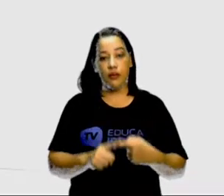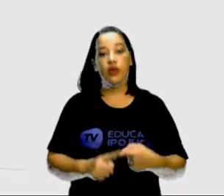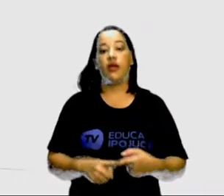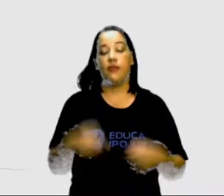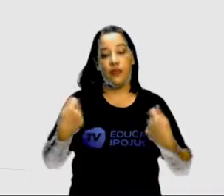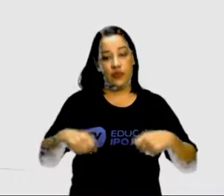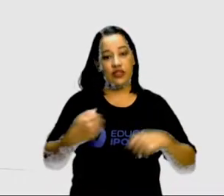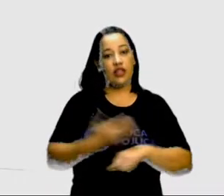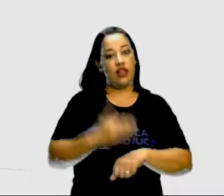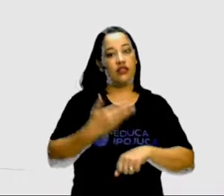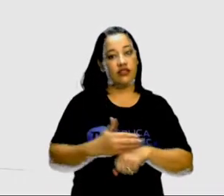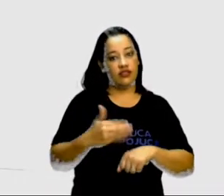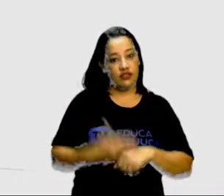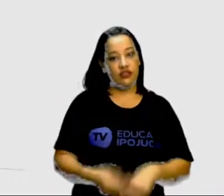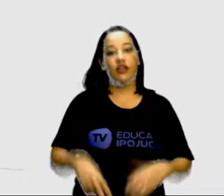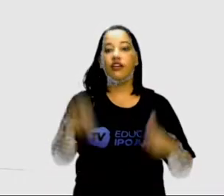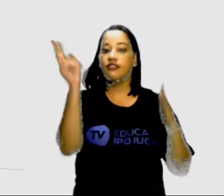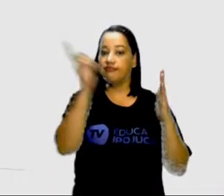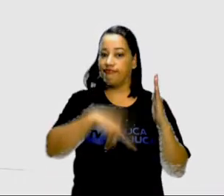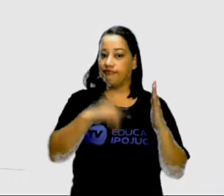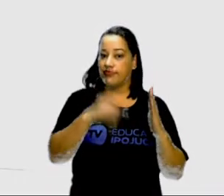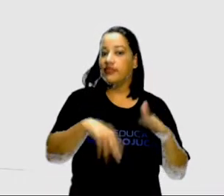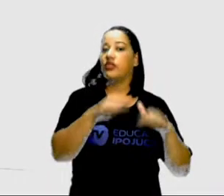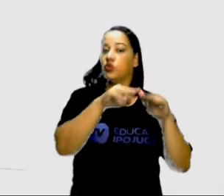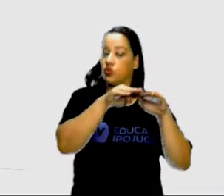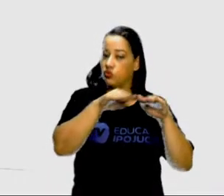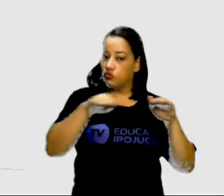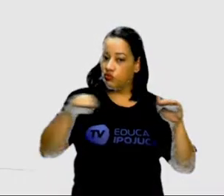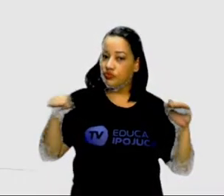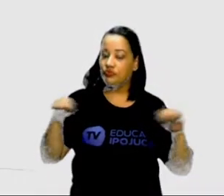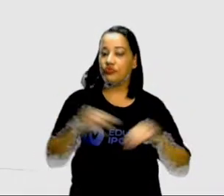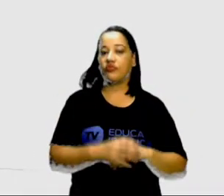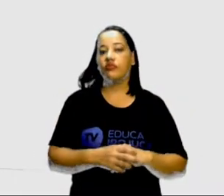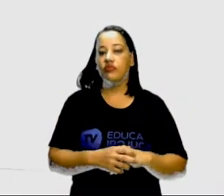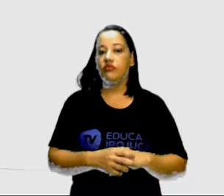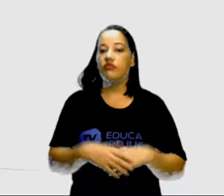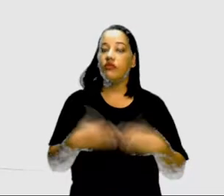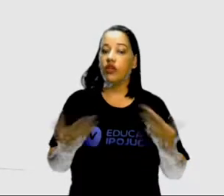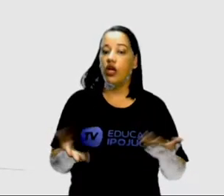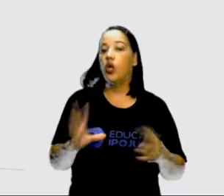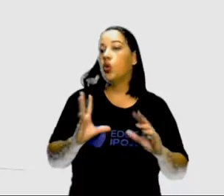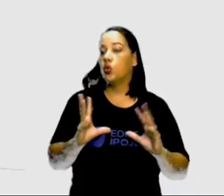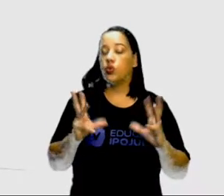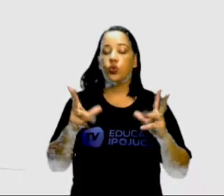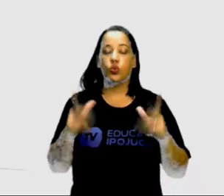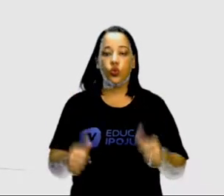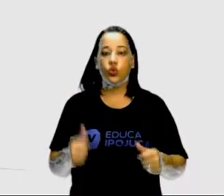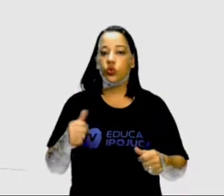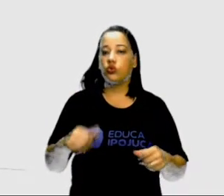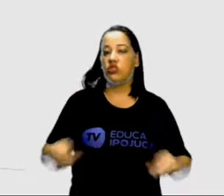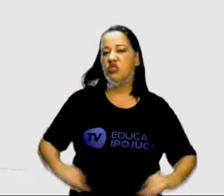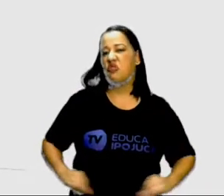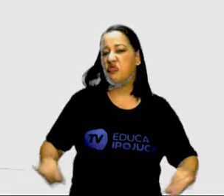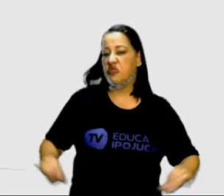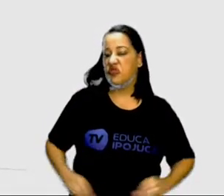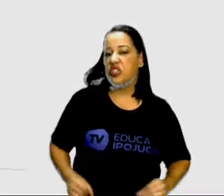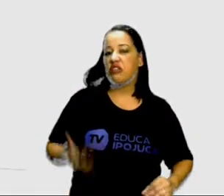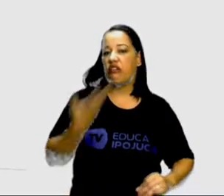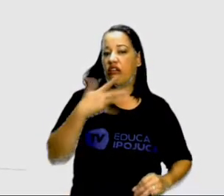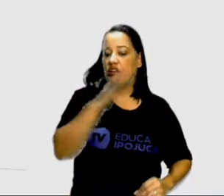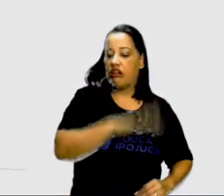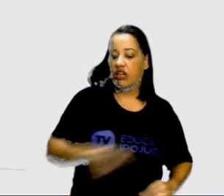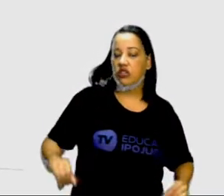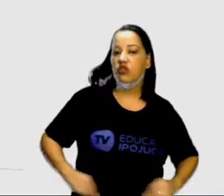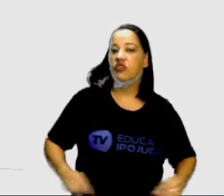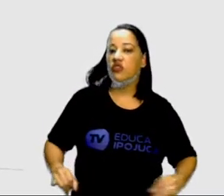nessa leitura. Tive infância sofrida De tudo o pouco fiz Venho da família